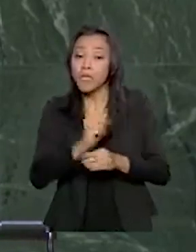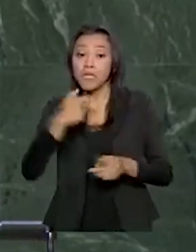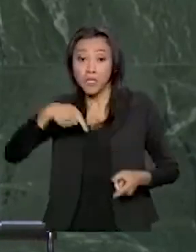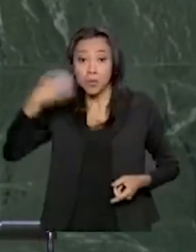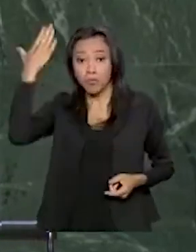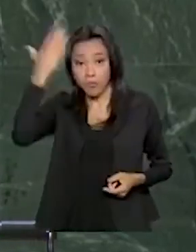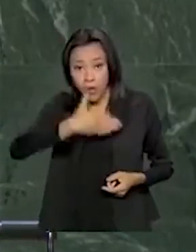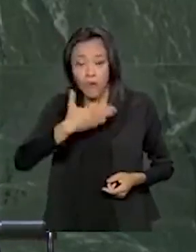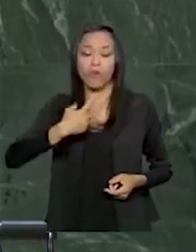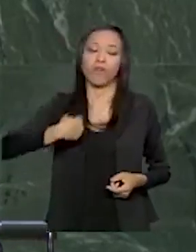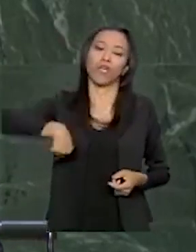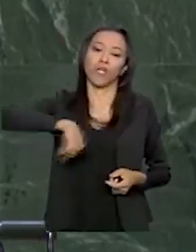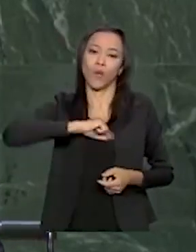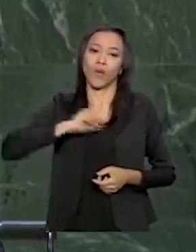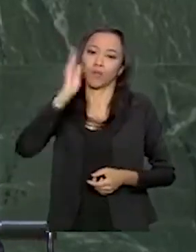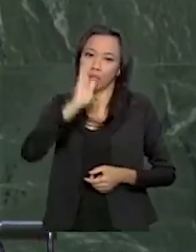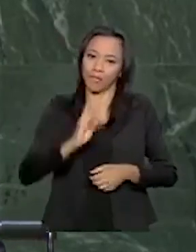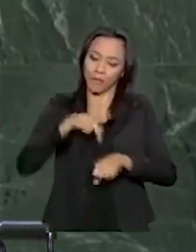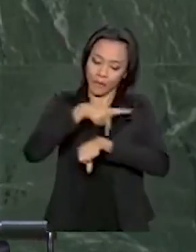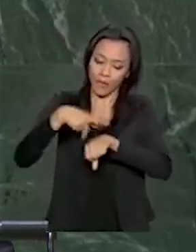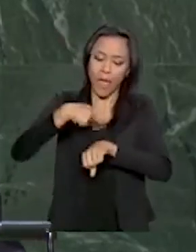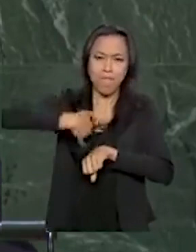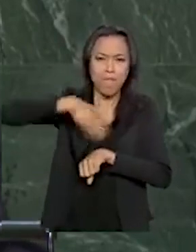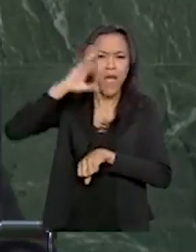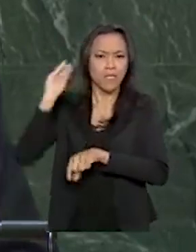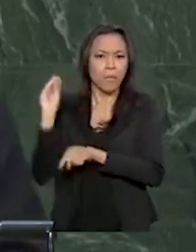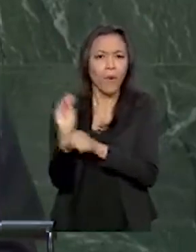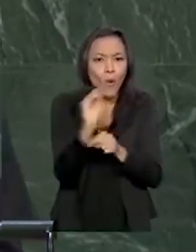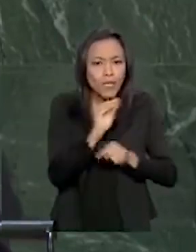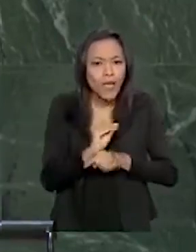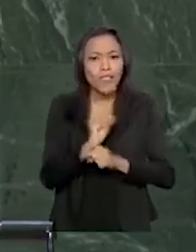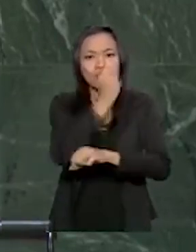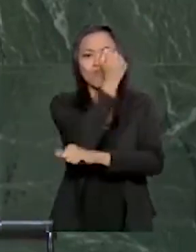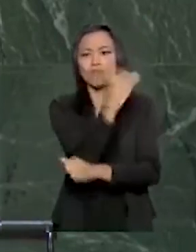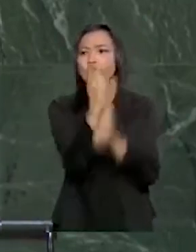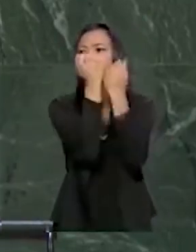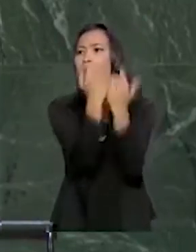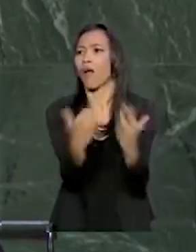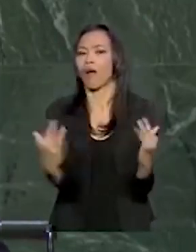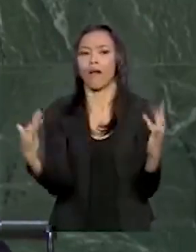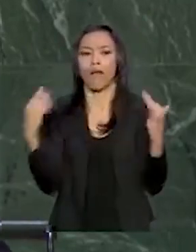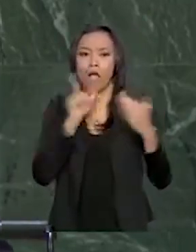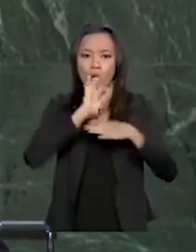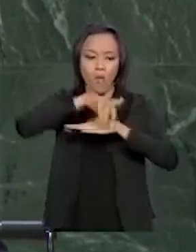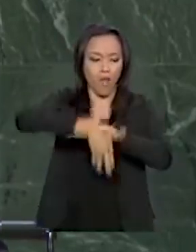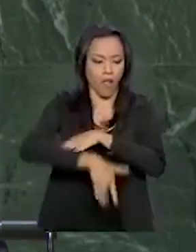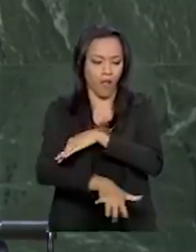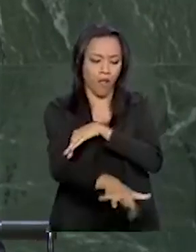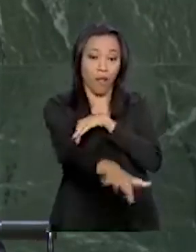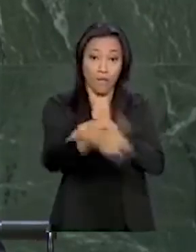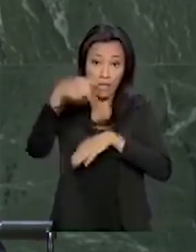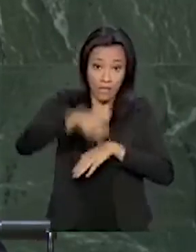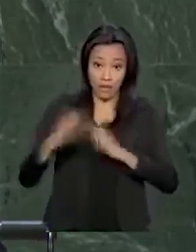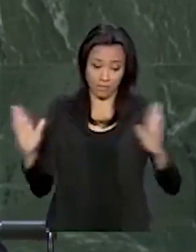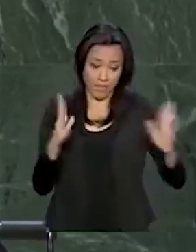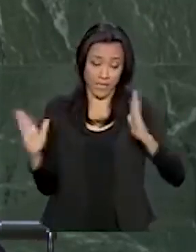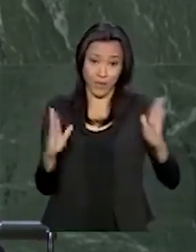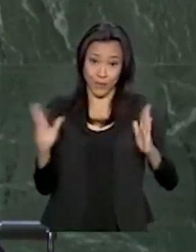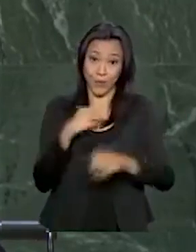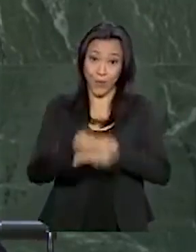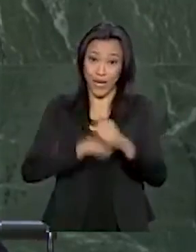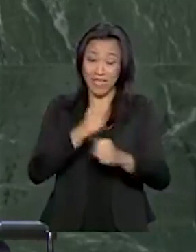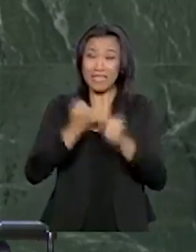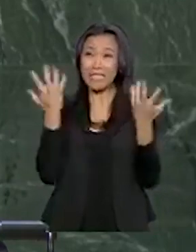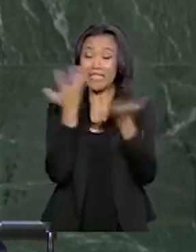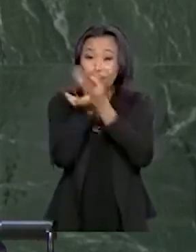um dos países que mais protege o meio ambiente. Nessa época do ano, o clima seco